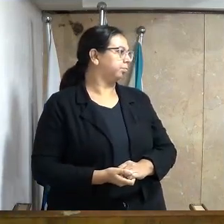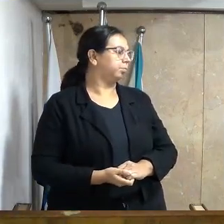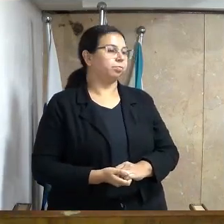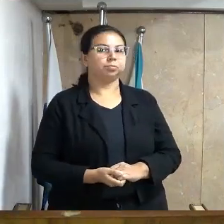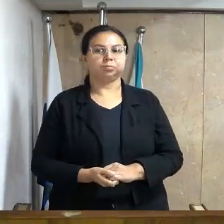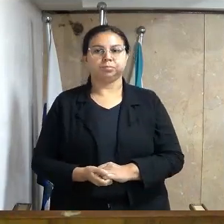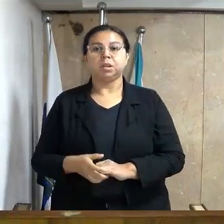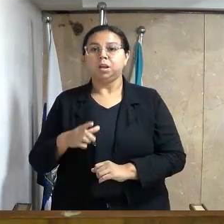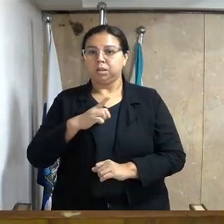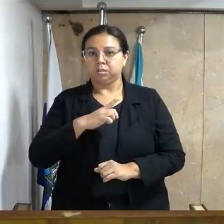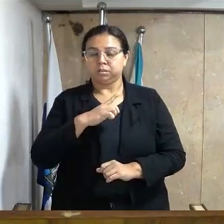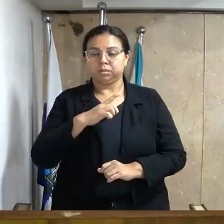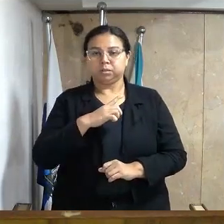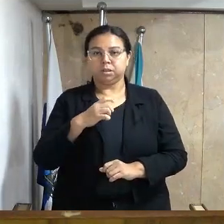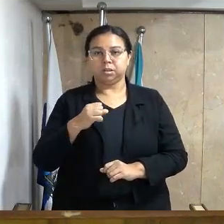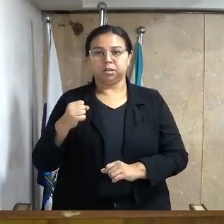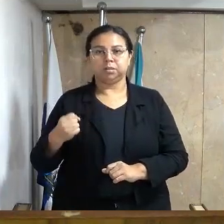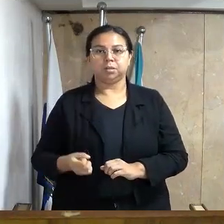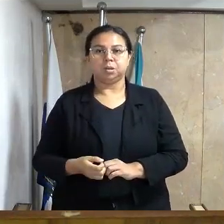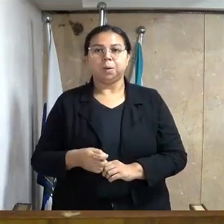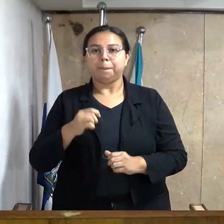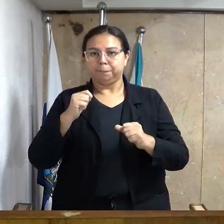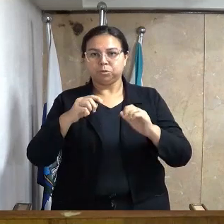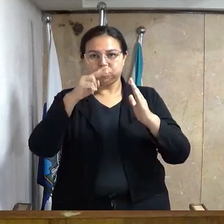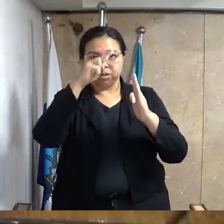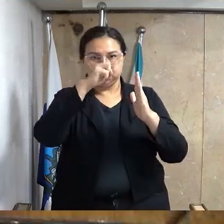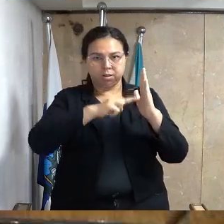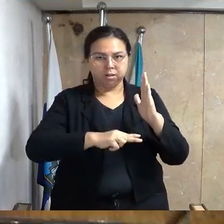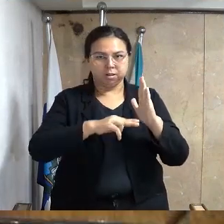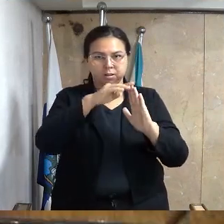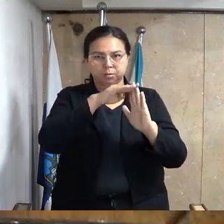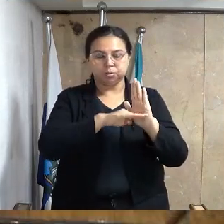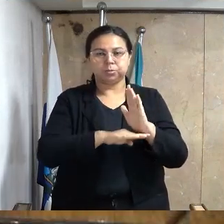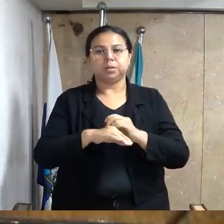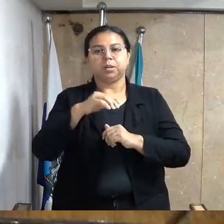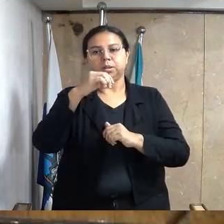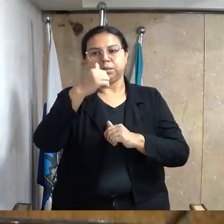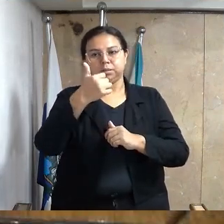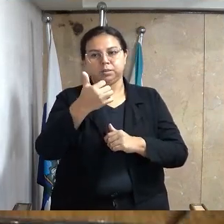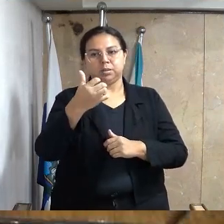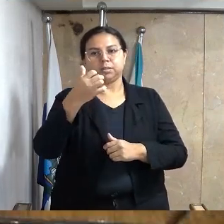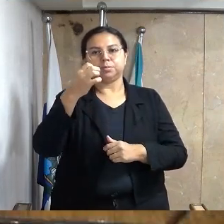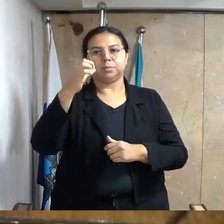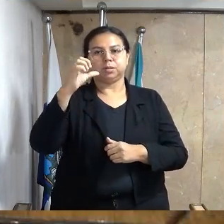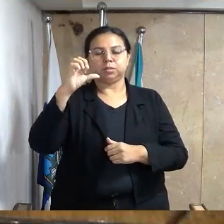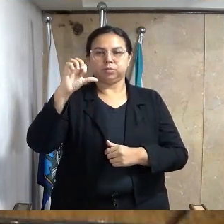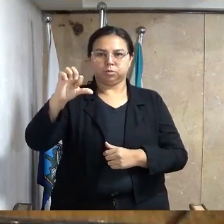Havendo o número legal, peço que faça a leitura da ordem do dia. Décima aula da legislatura.